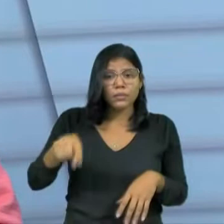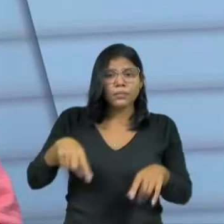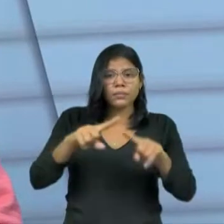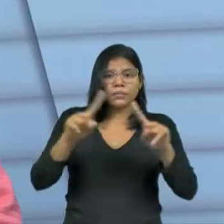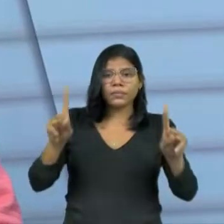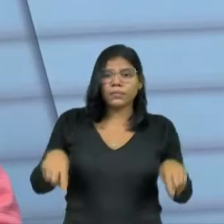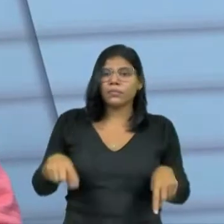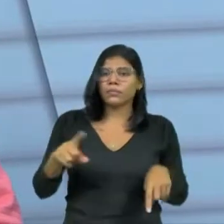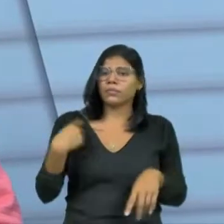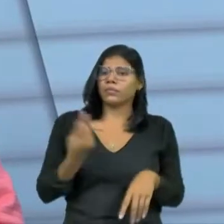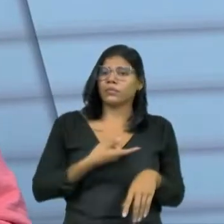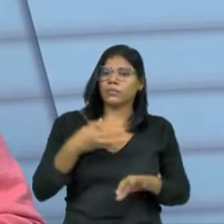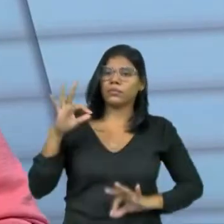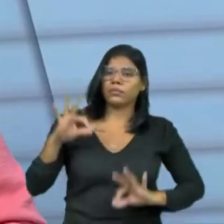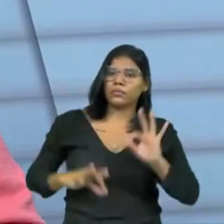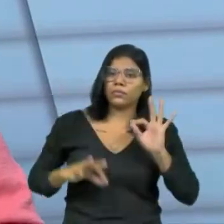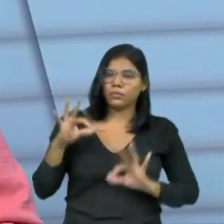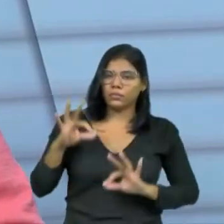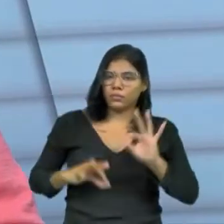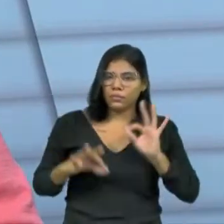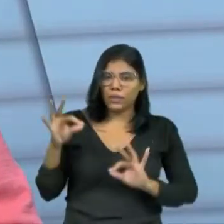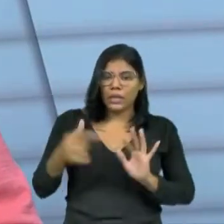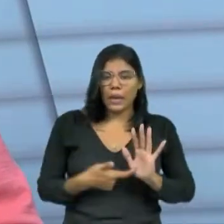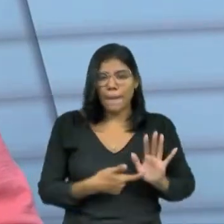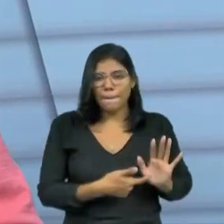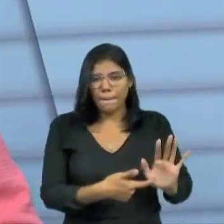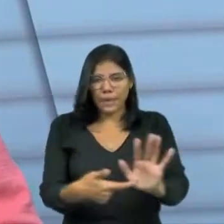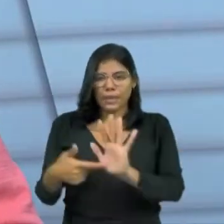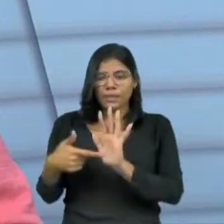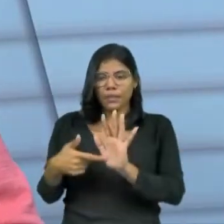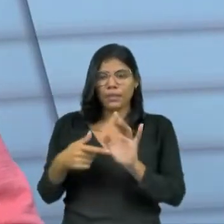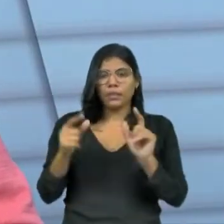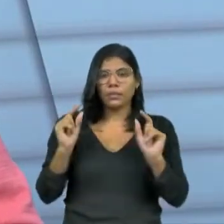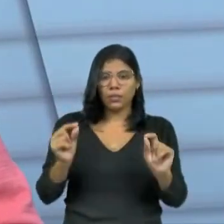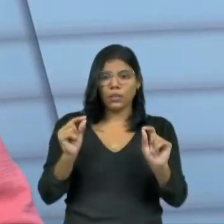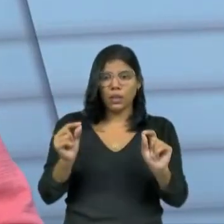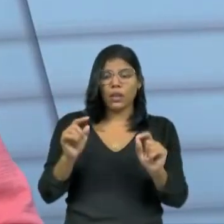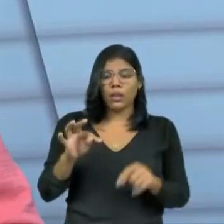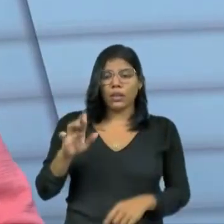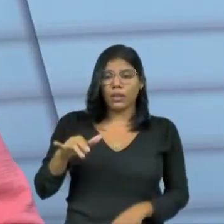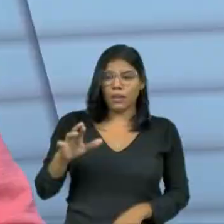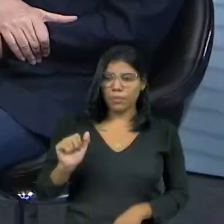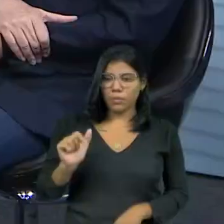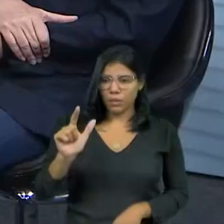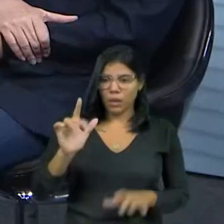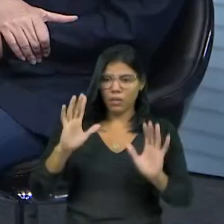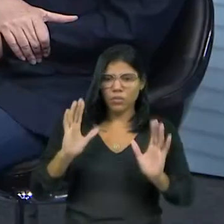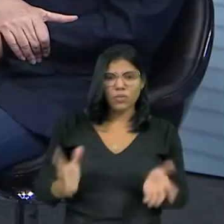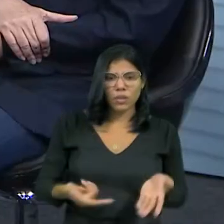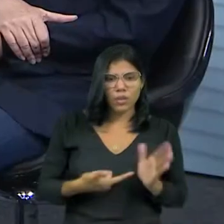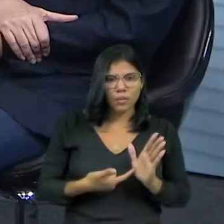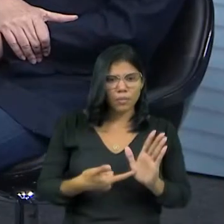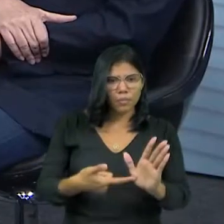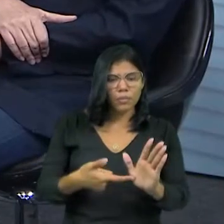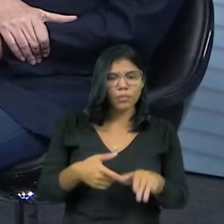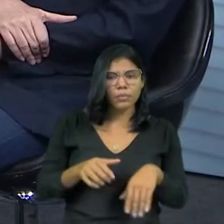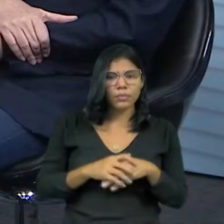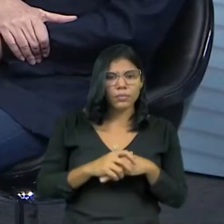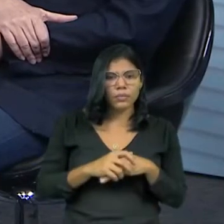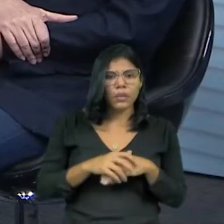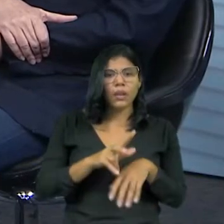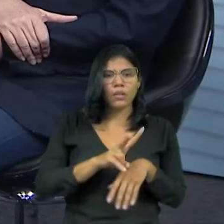trazendo da universidade, apresentando aos tribunais, para que, adotando esse projeto, a gente vai